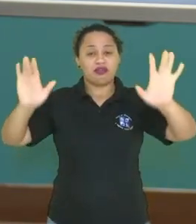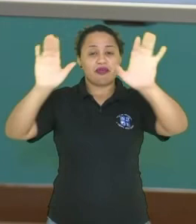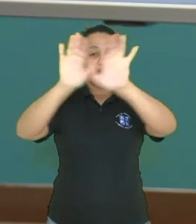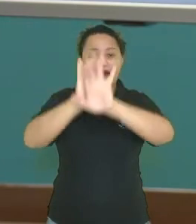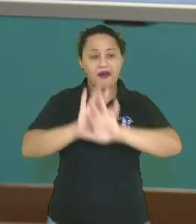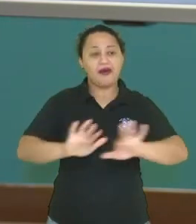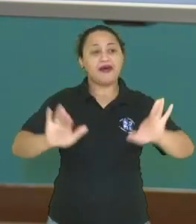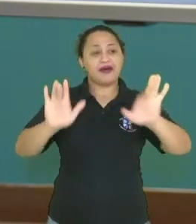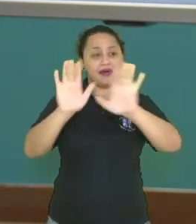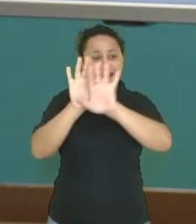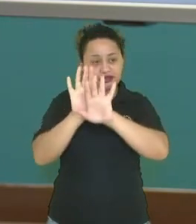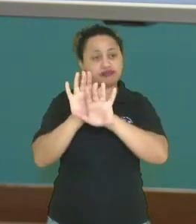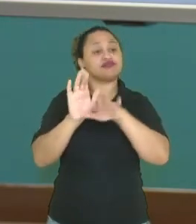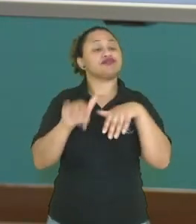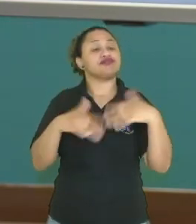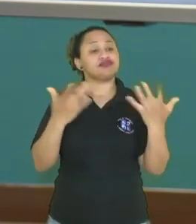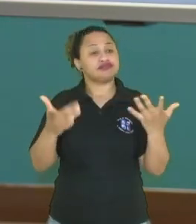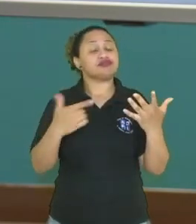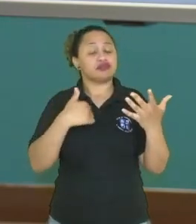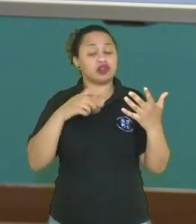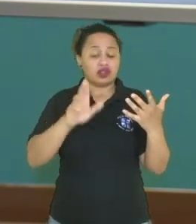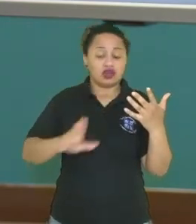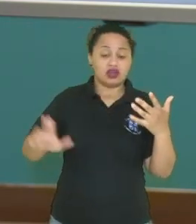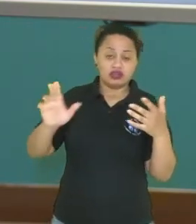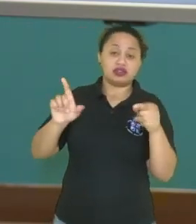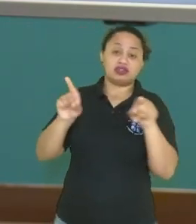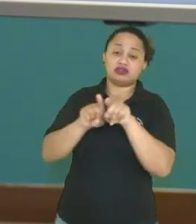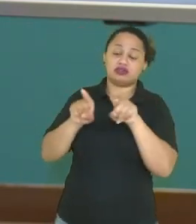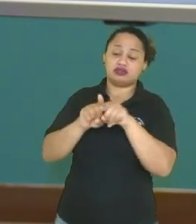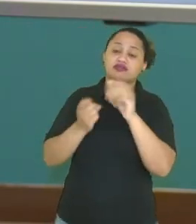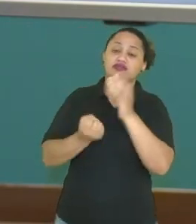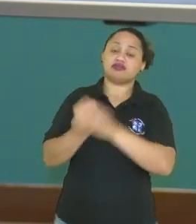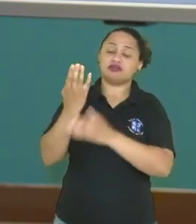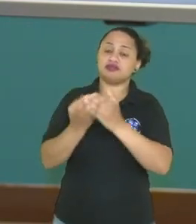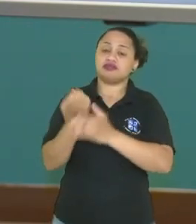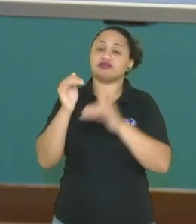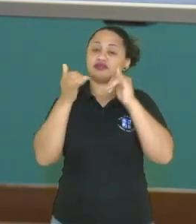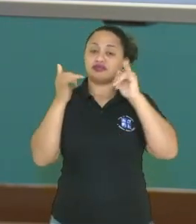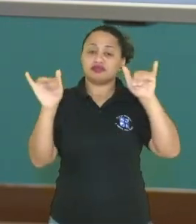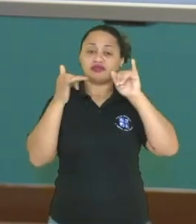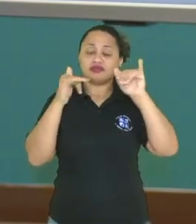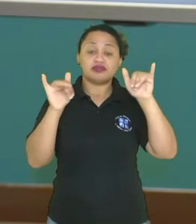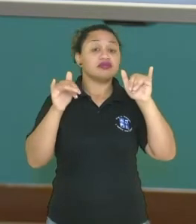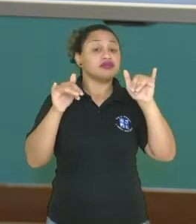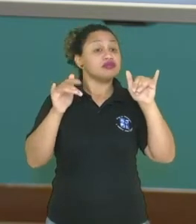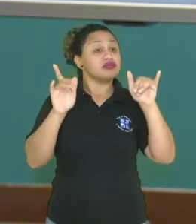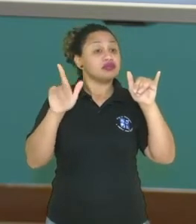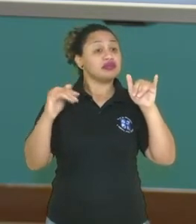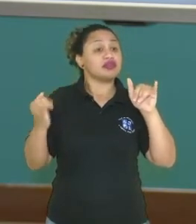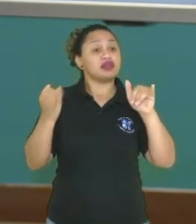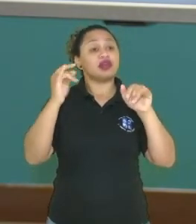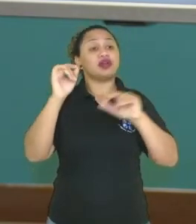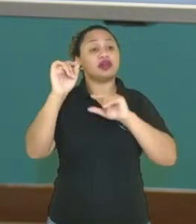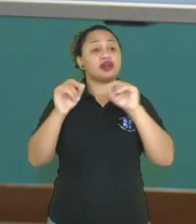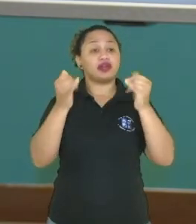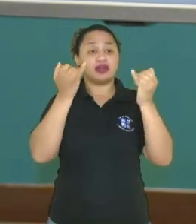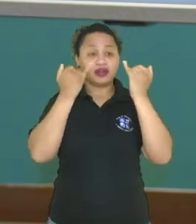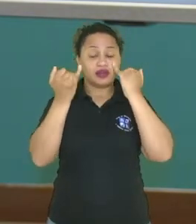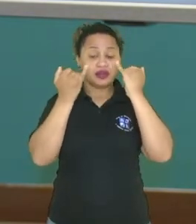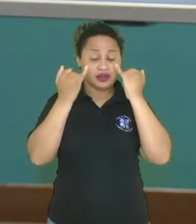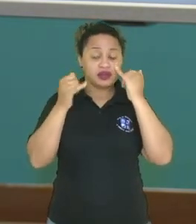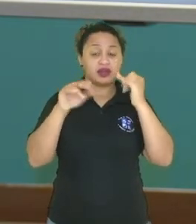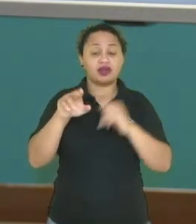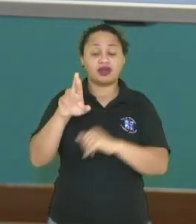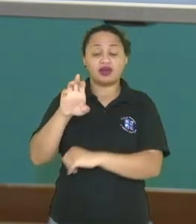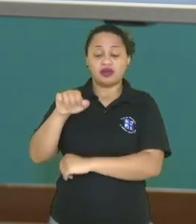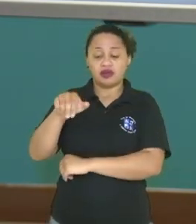nucleares sendo utilizadas ali, então, para a produção, para gerar energia. Nós não podemos esquecer dessa informação. O